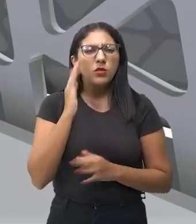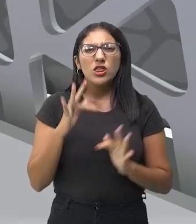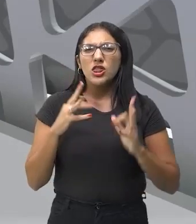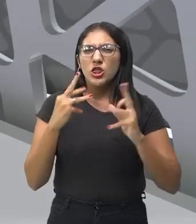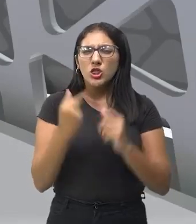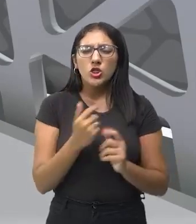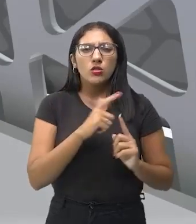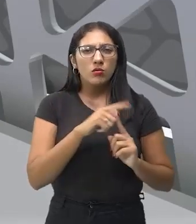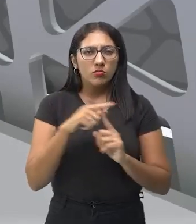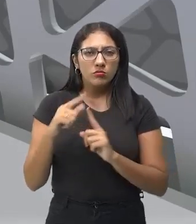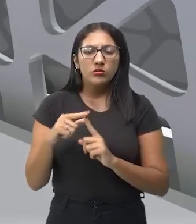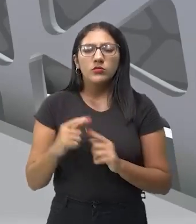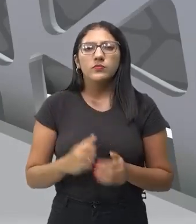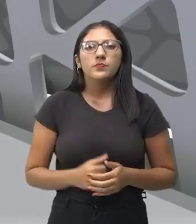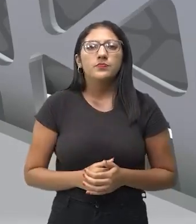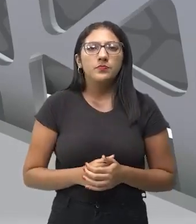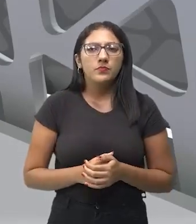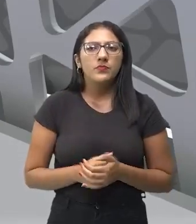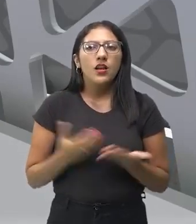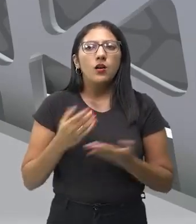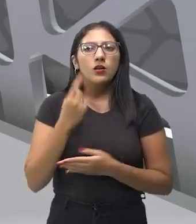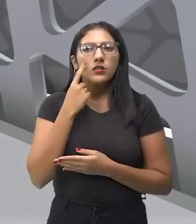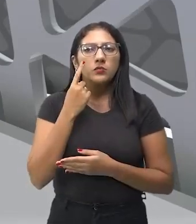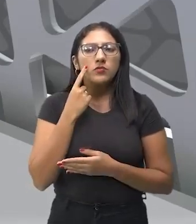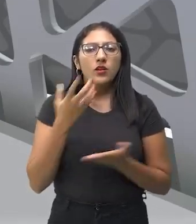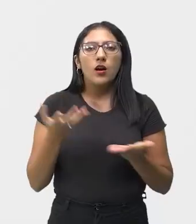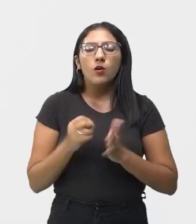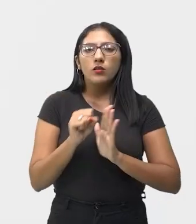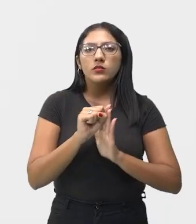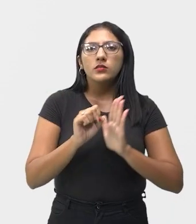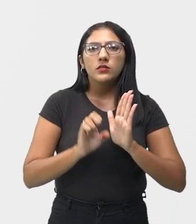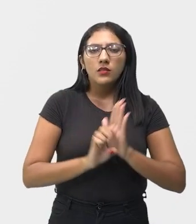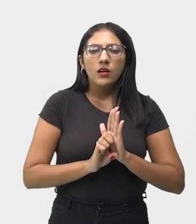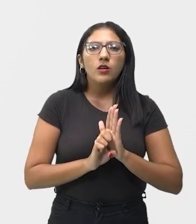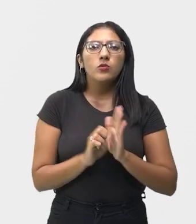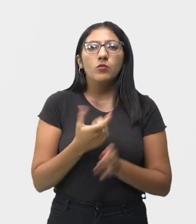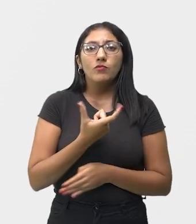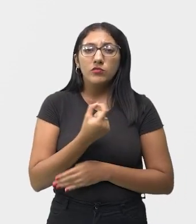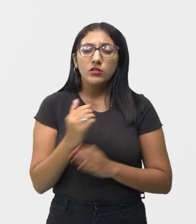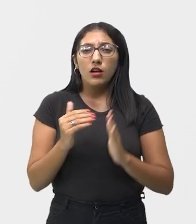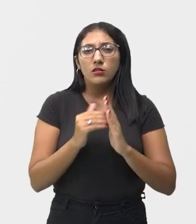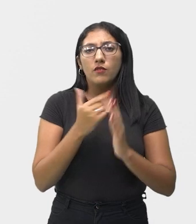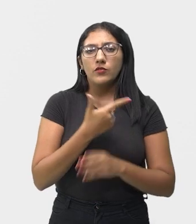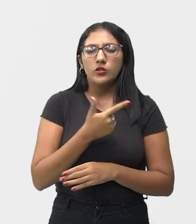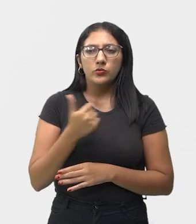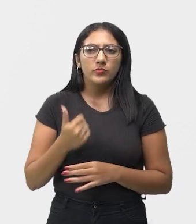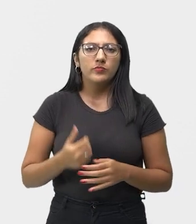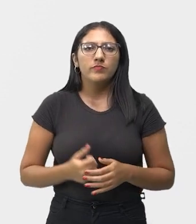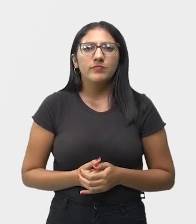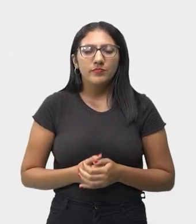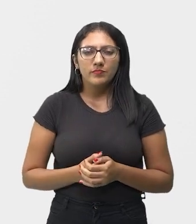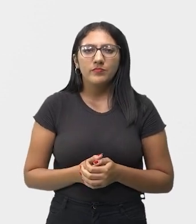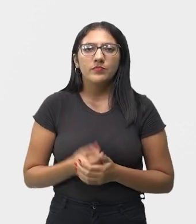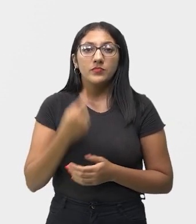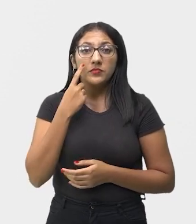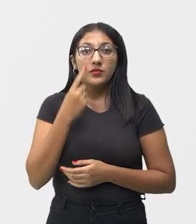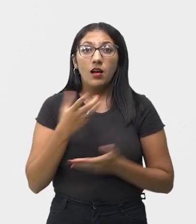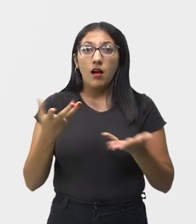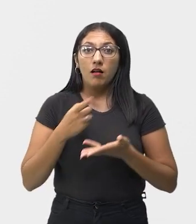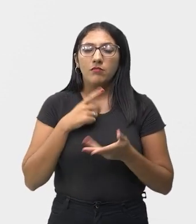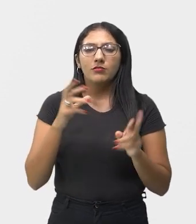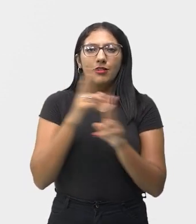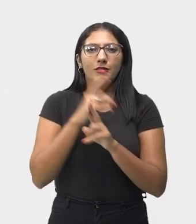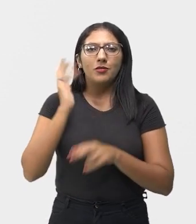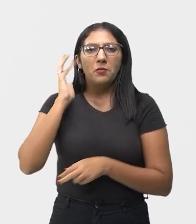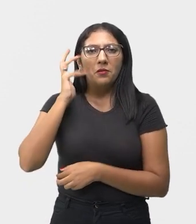também. E aí, agora nós vamos para as músicas do século XX a XXI. O rádio, e aí já entra a